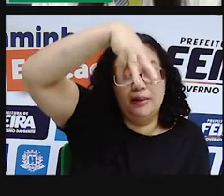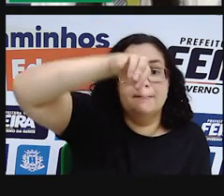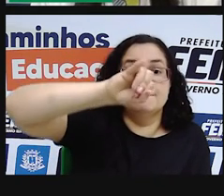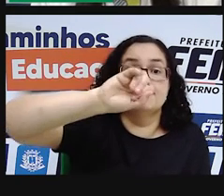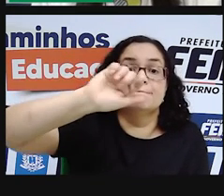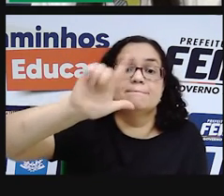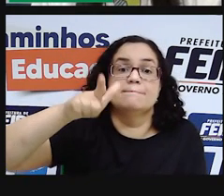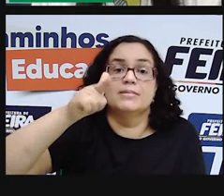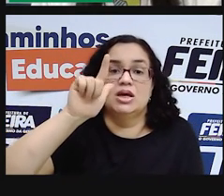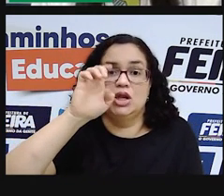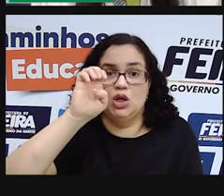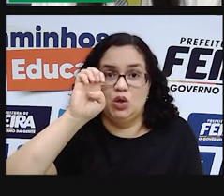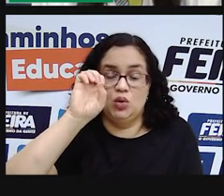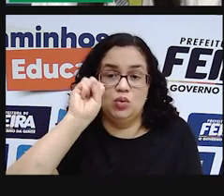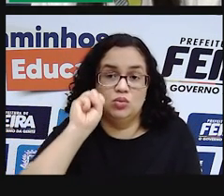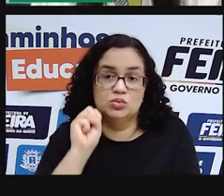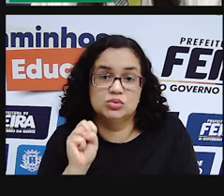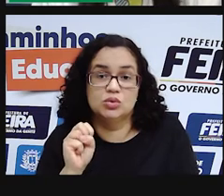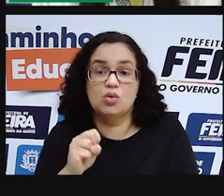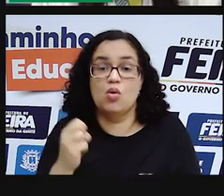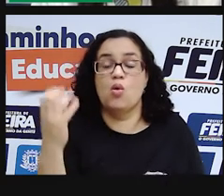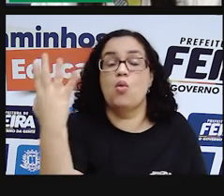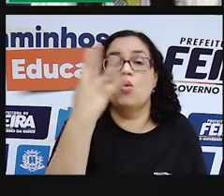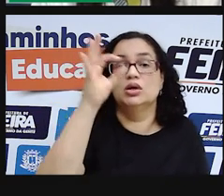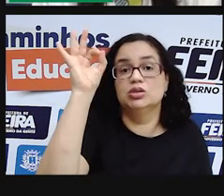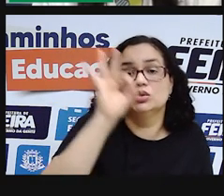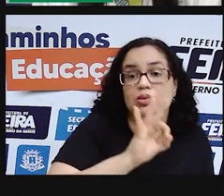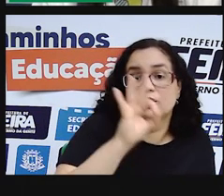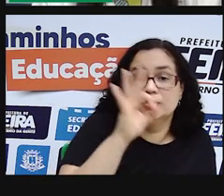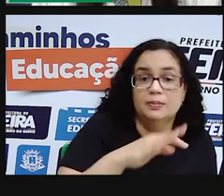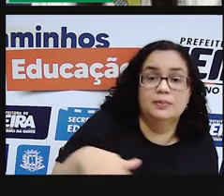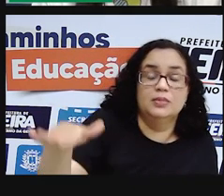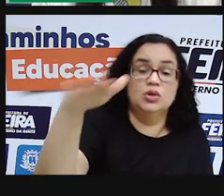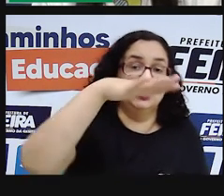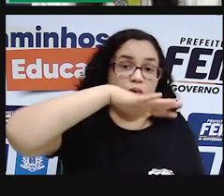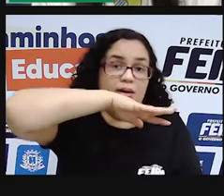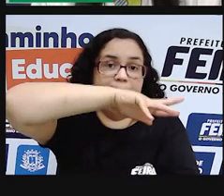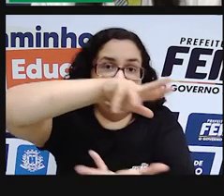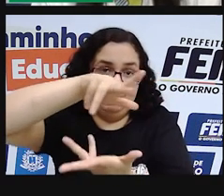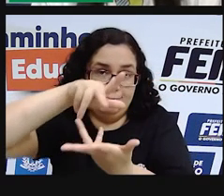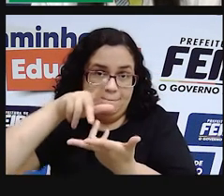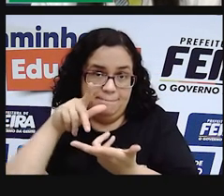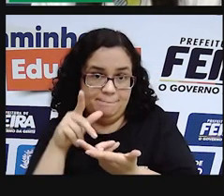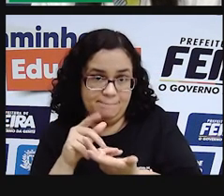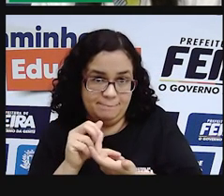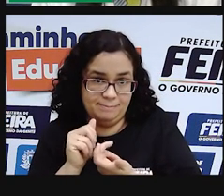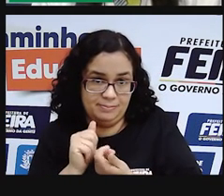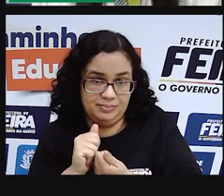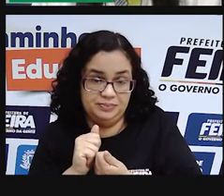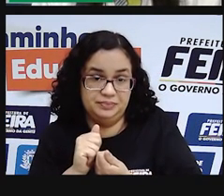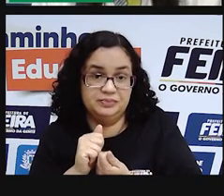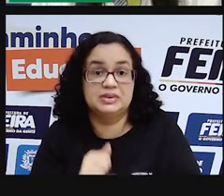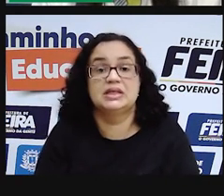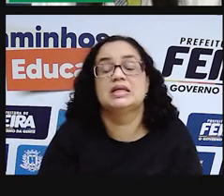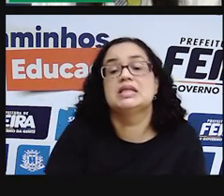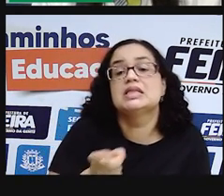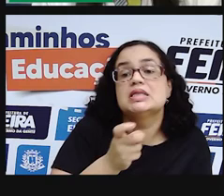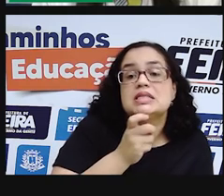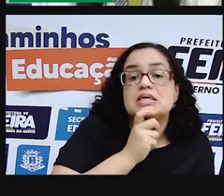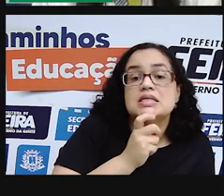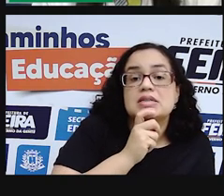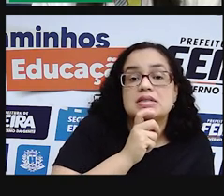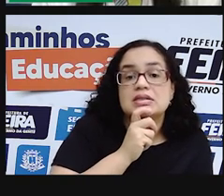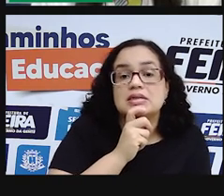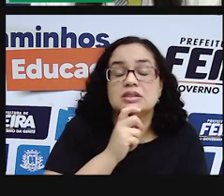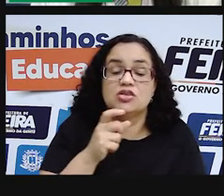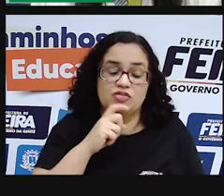e que os lagos cobrem quase 4% da superfície do planeta, sem contar as geleiras na Groenlândia e